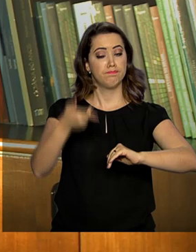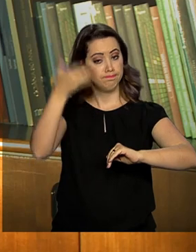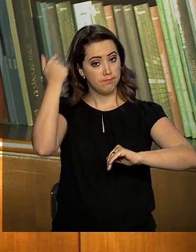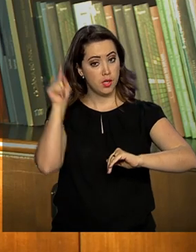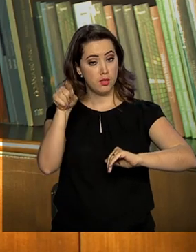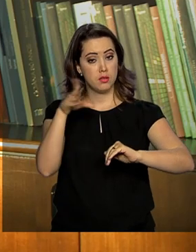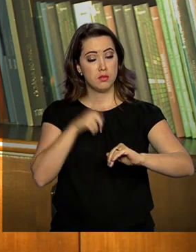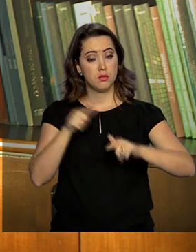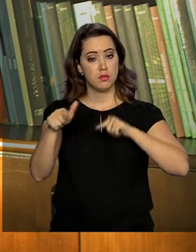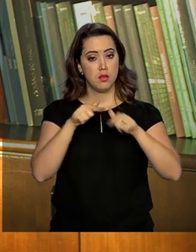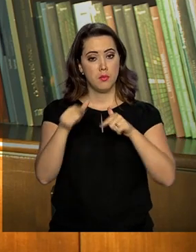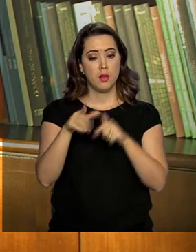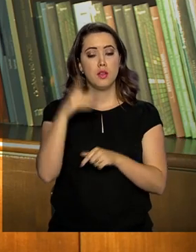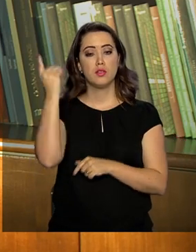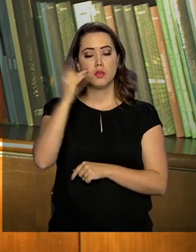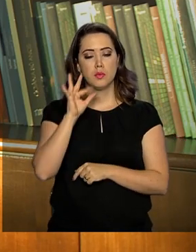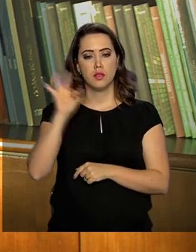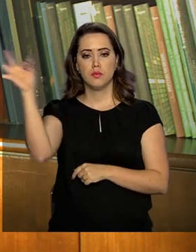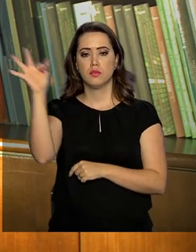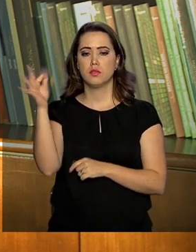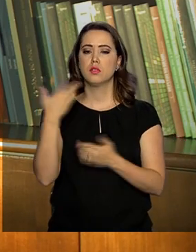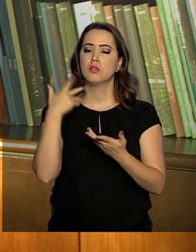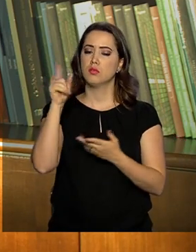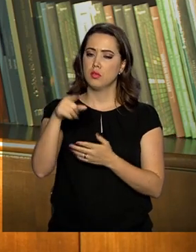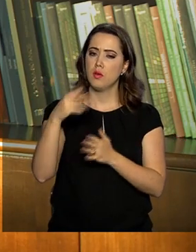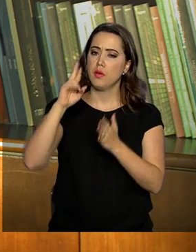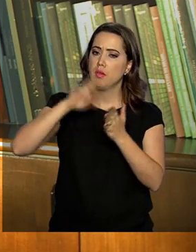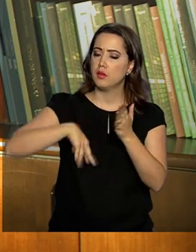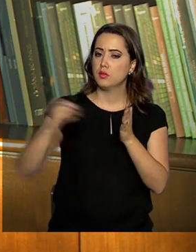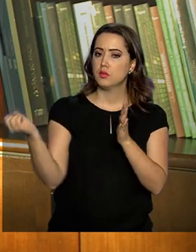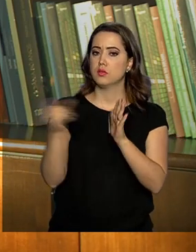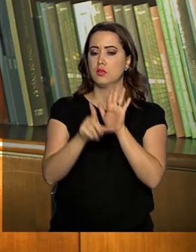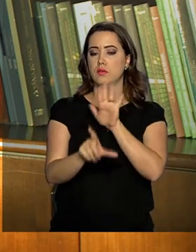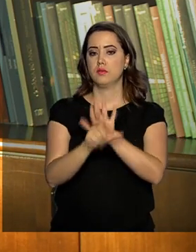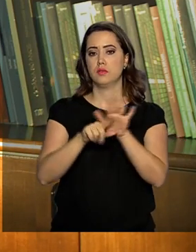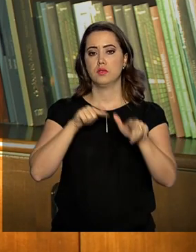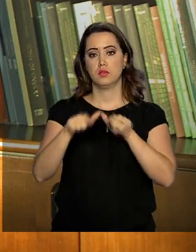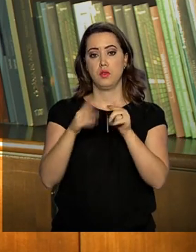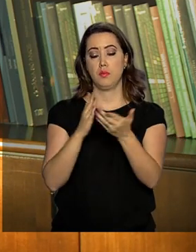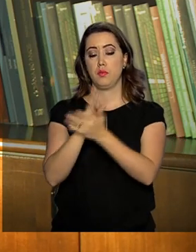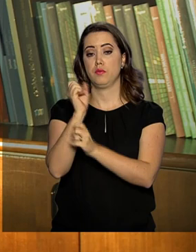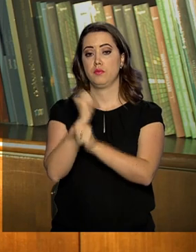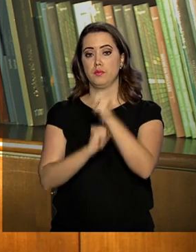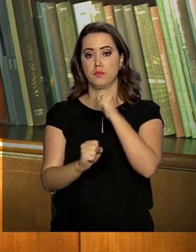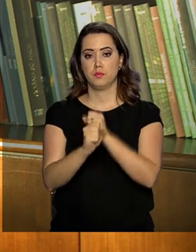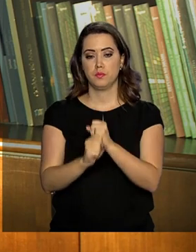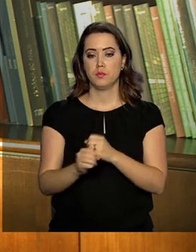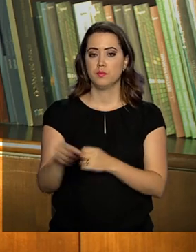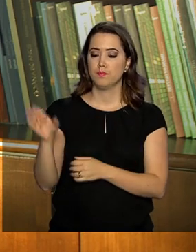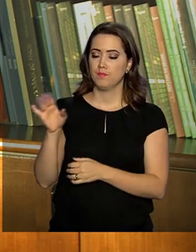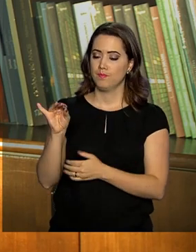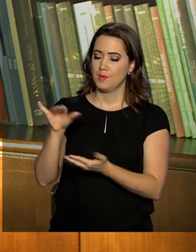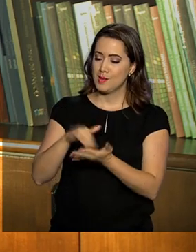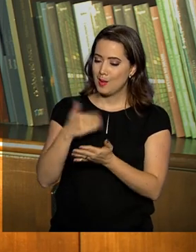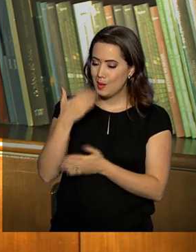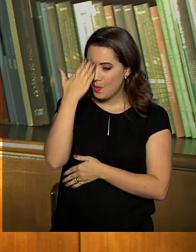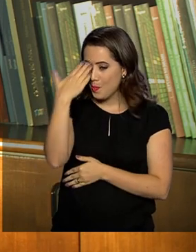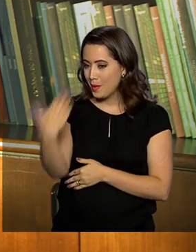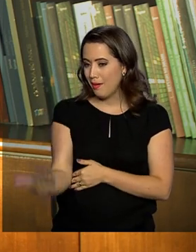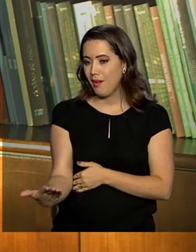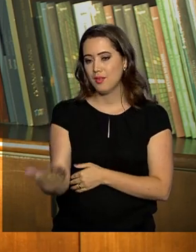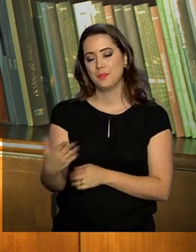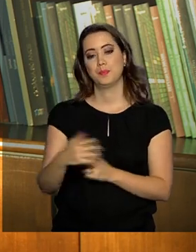ocupou o cargo de deputado federal e foi relator da nova lei trabalhista aprovada no ano passado. Secretário, obrigado pela